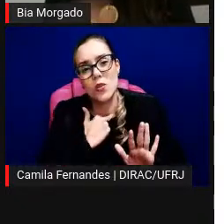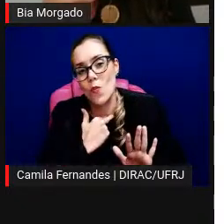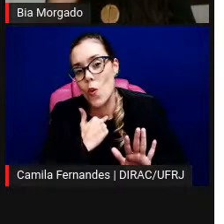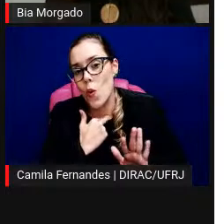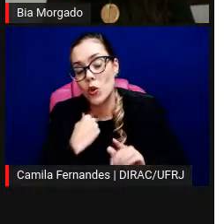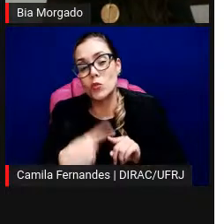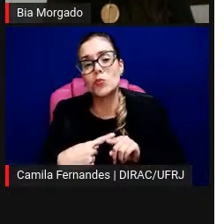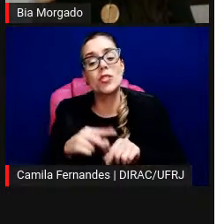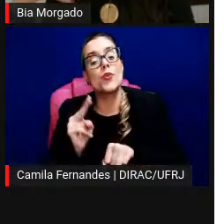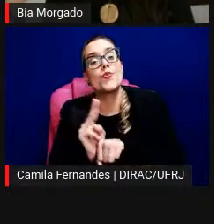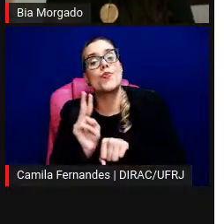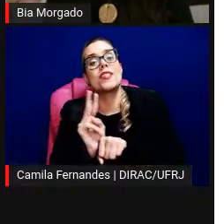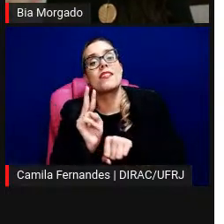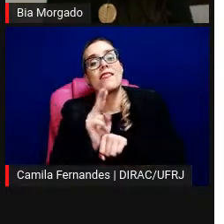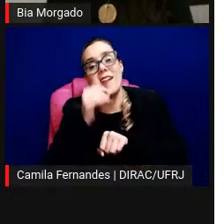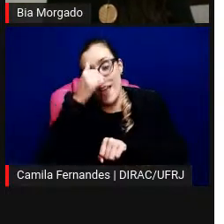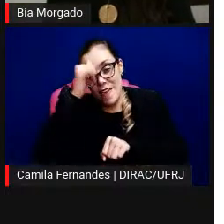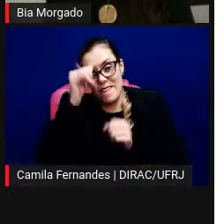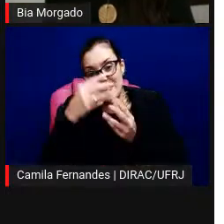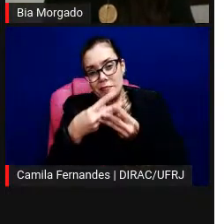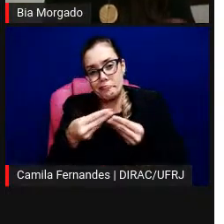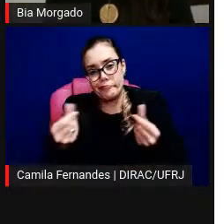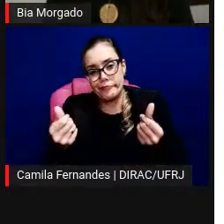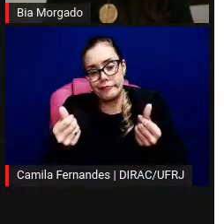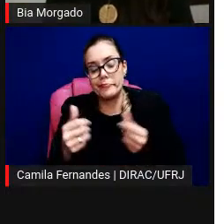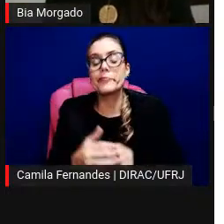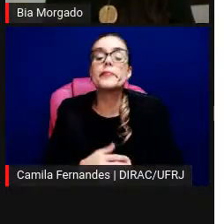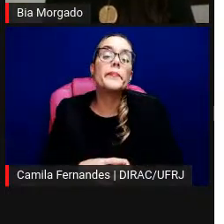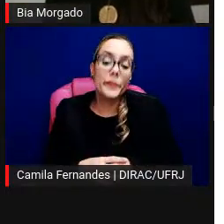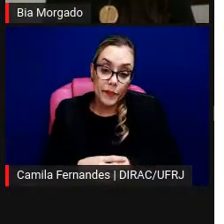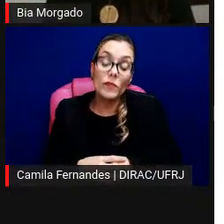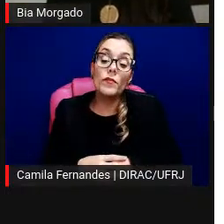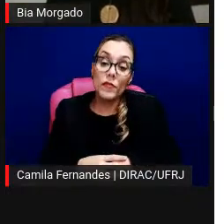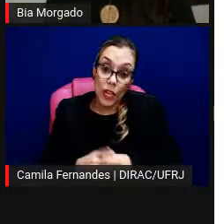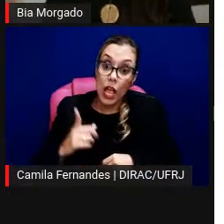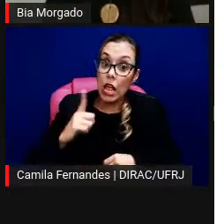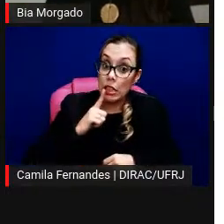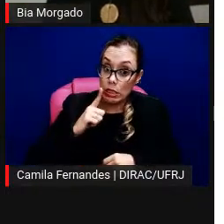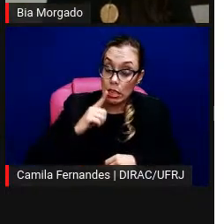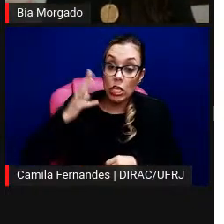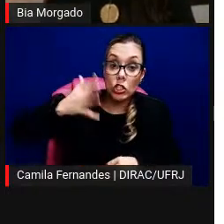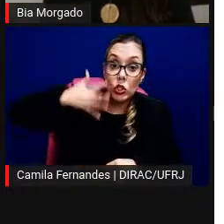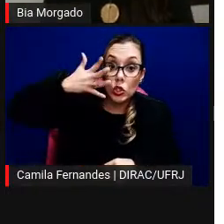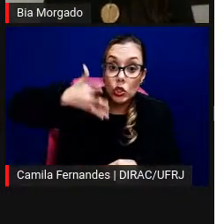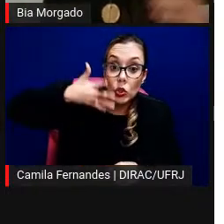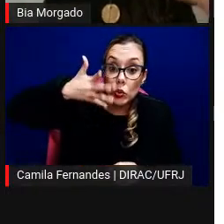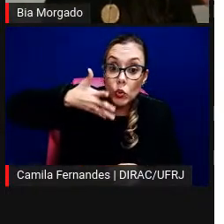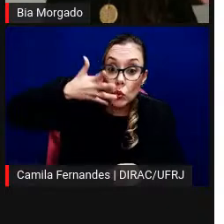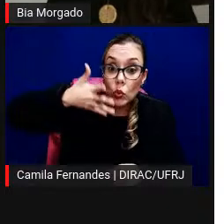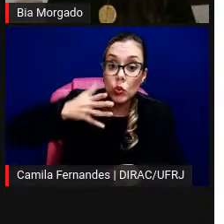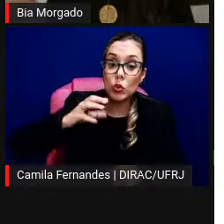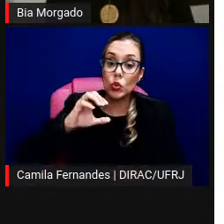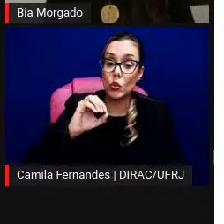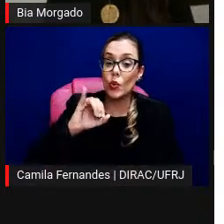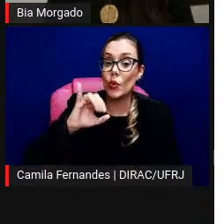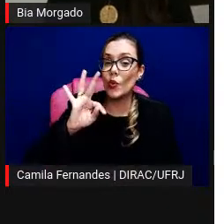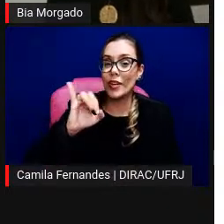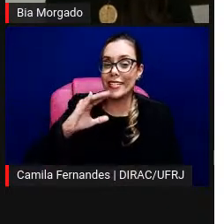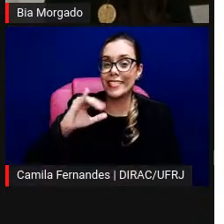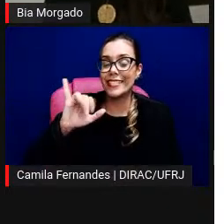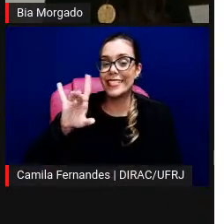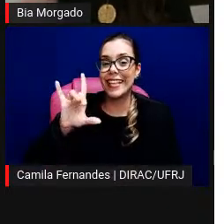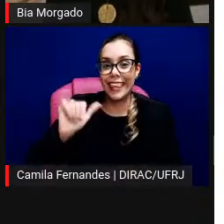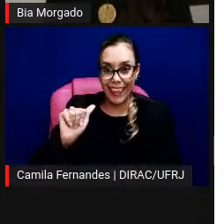Ela tinha um diferencial em que os curadores usaram o próprio discurso do Oiticica o tempo todo, assim, colocavam frases na parede que foram